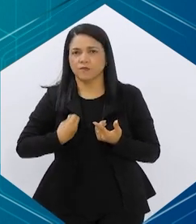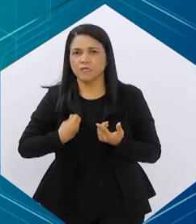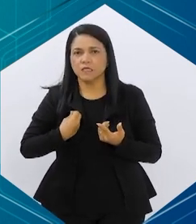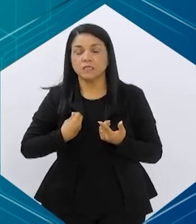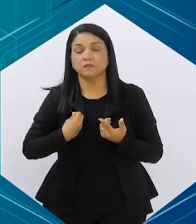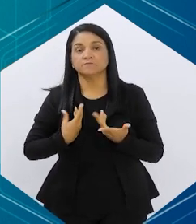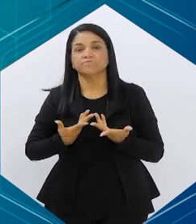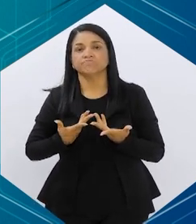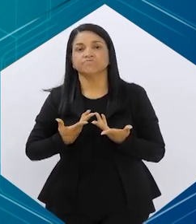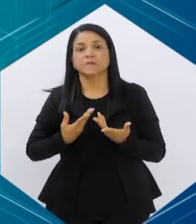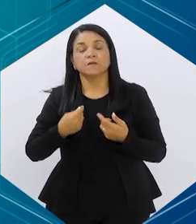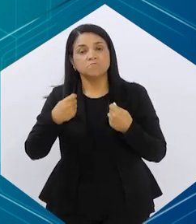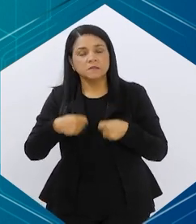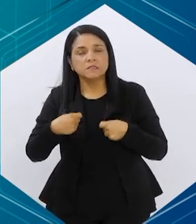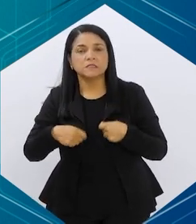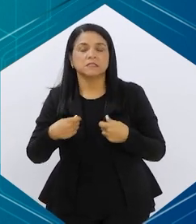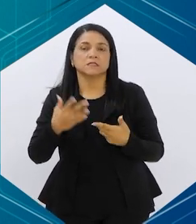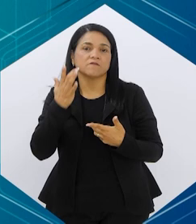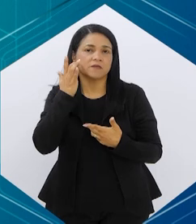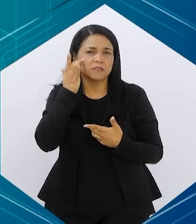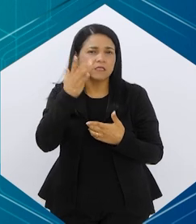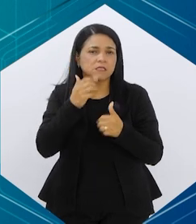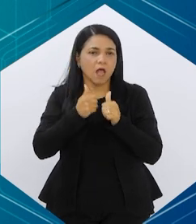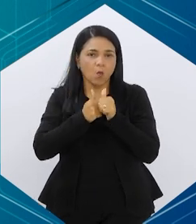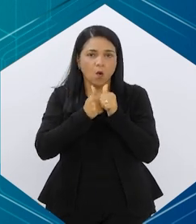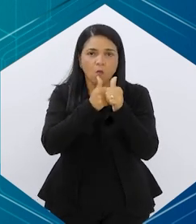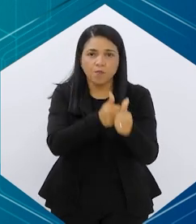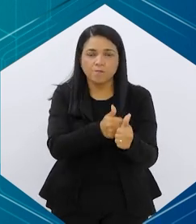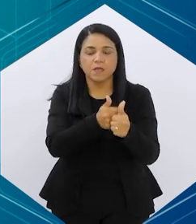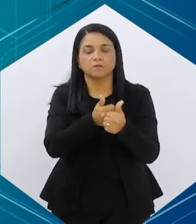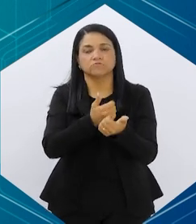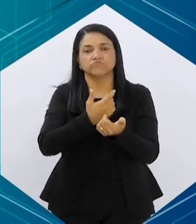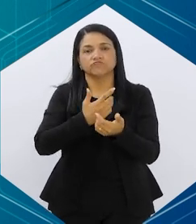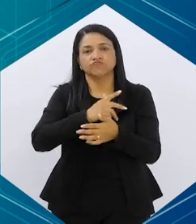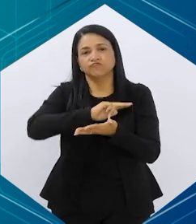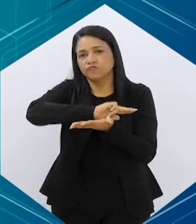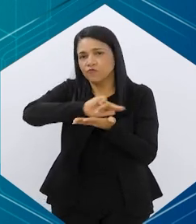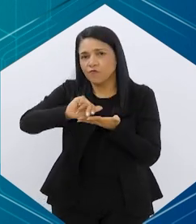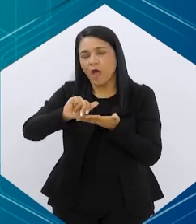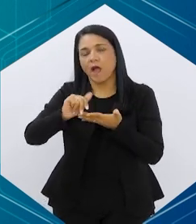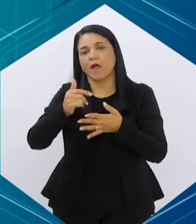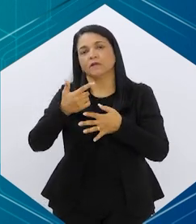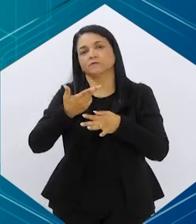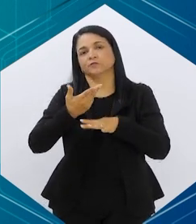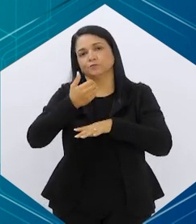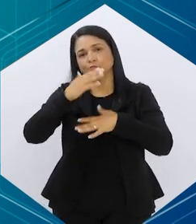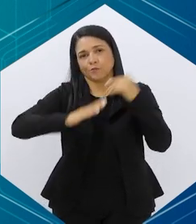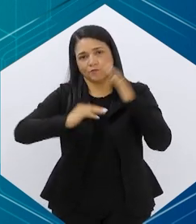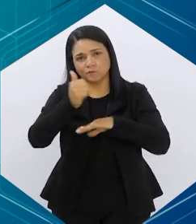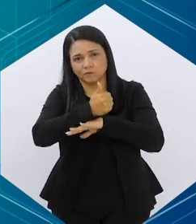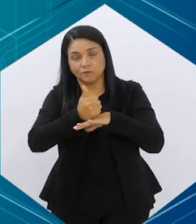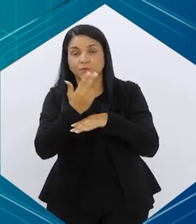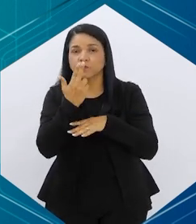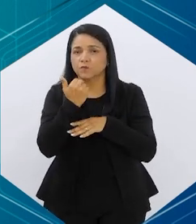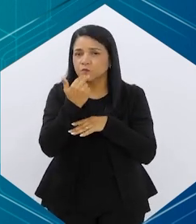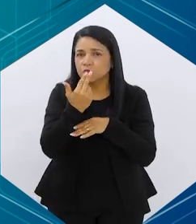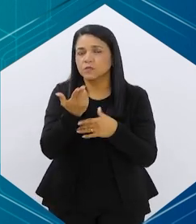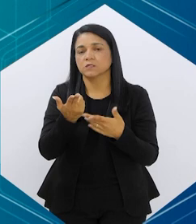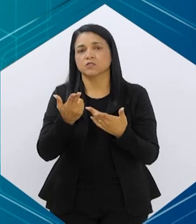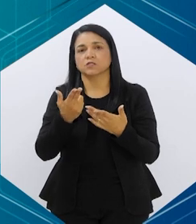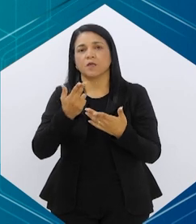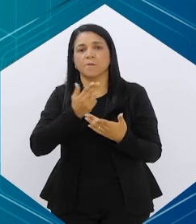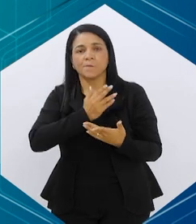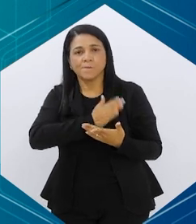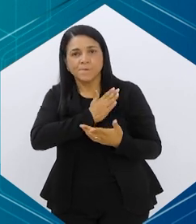da vida dele, eu acho que facilita sempre esse acompanhamento multidisciplinar, que é muito importante, né? A nutricionista,